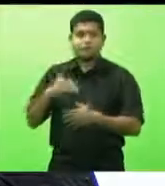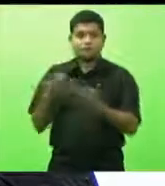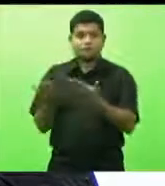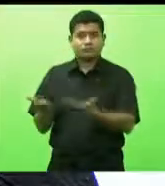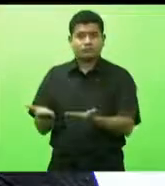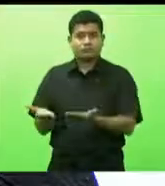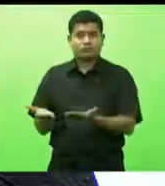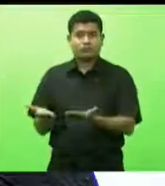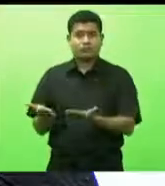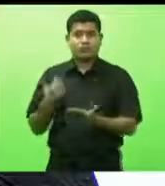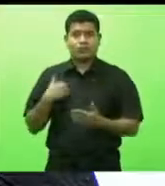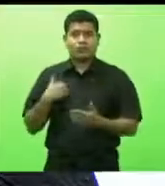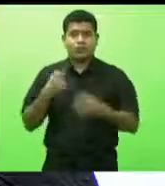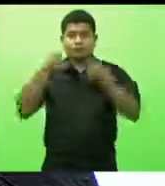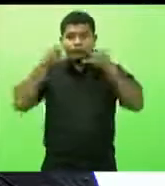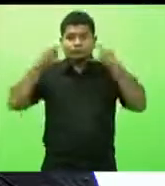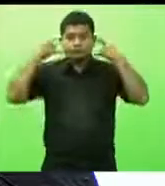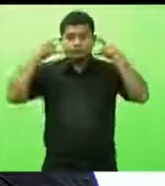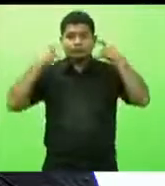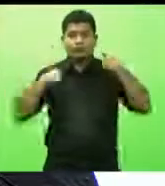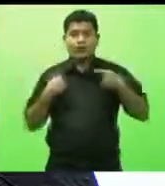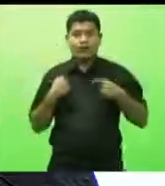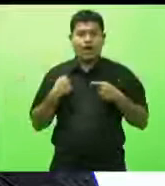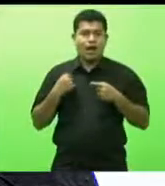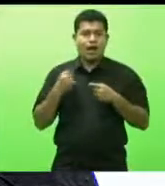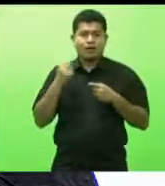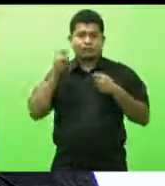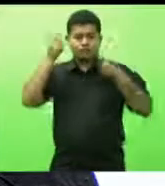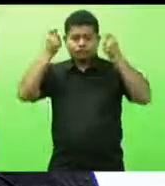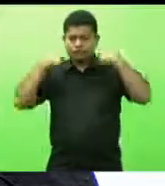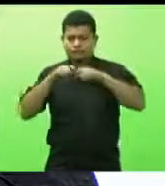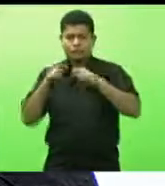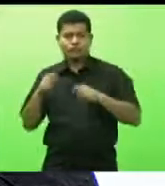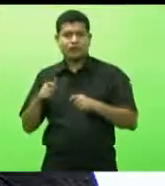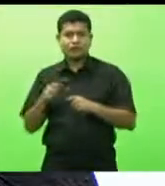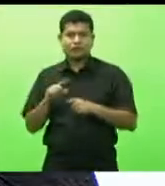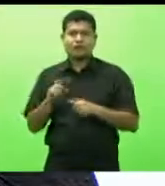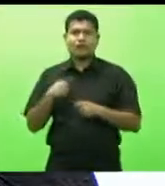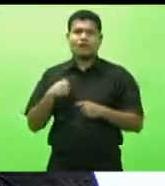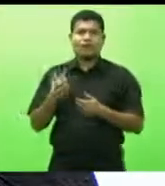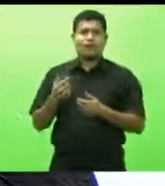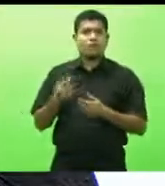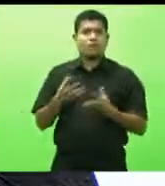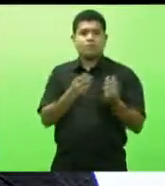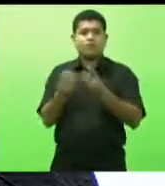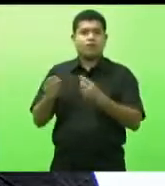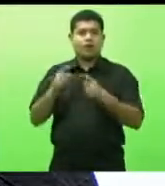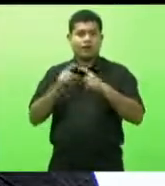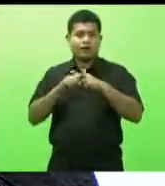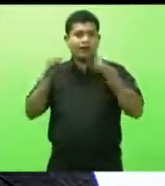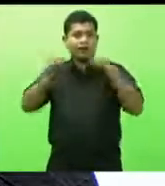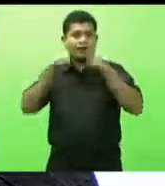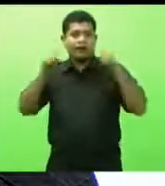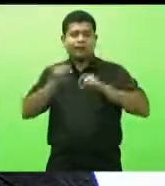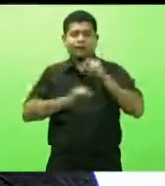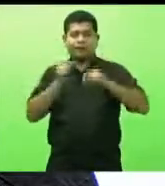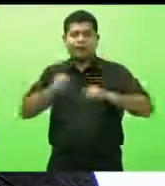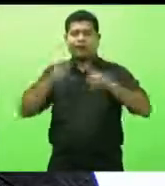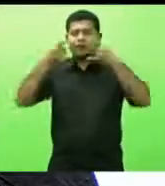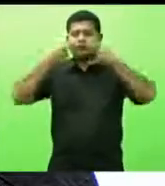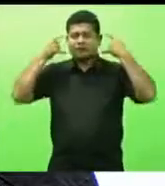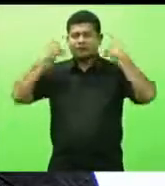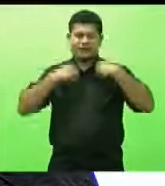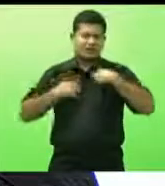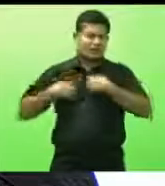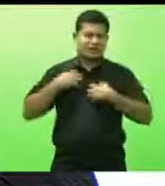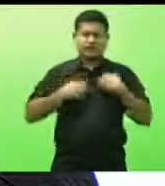e não vai mexer? Então, tem uma dificuldade, as queixas grandes das crianças são desconforto, calor, irritação, a sensação de dificuldade